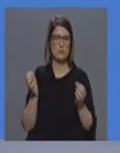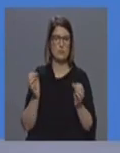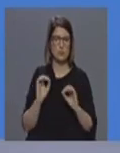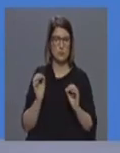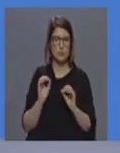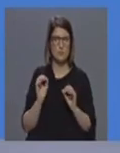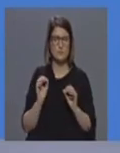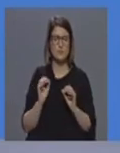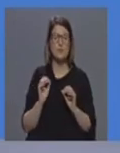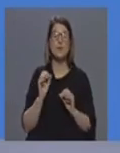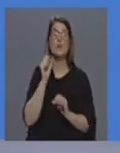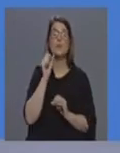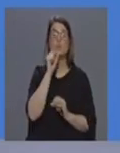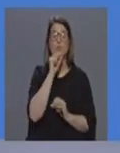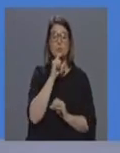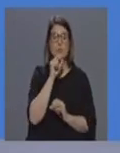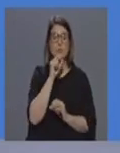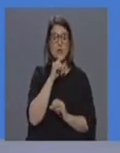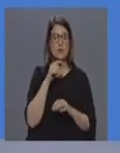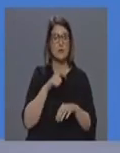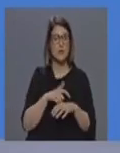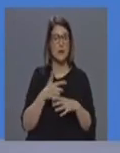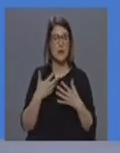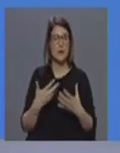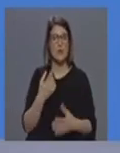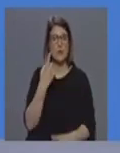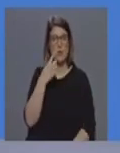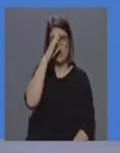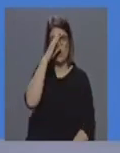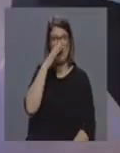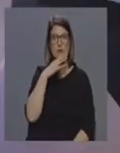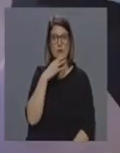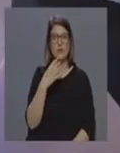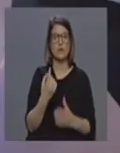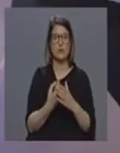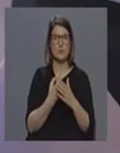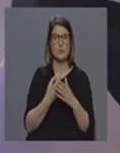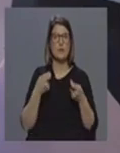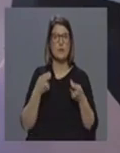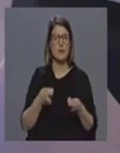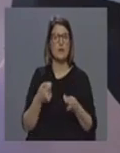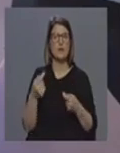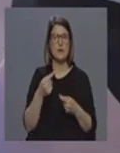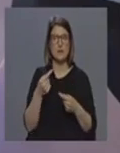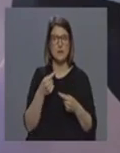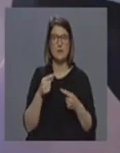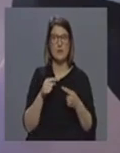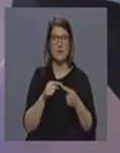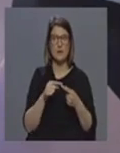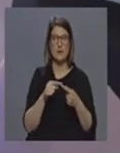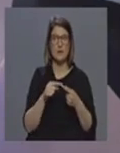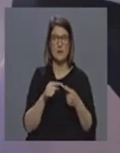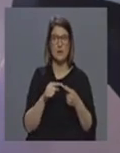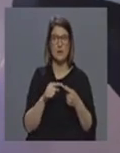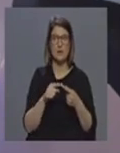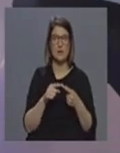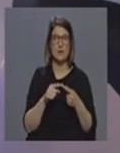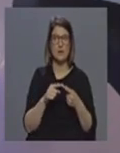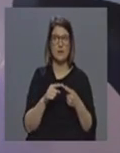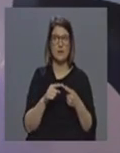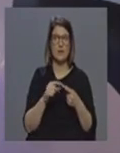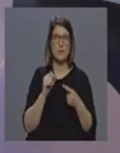possibilidade temos neste momento um quarto de isolamento com pressão negativa no